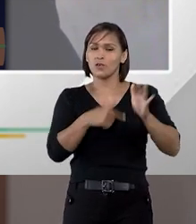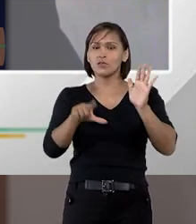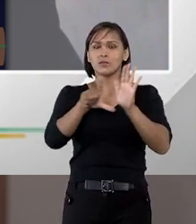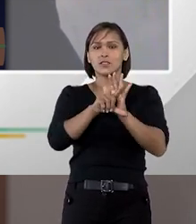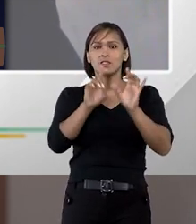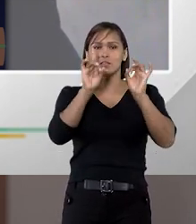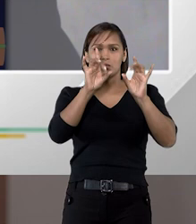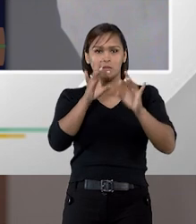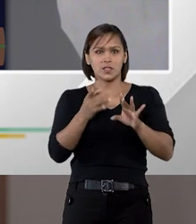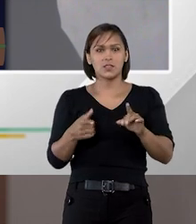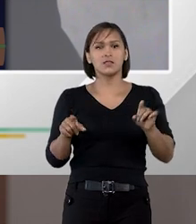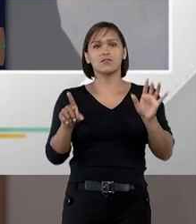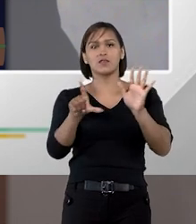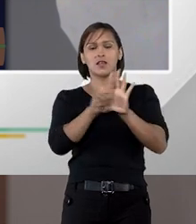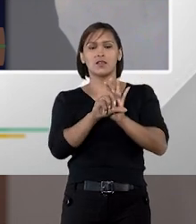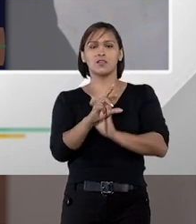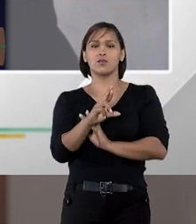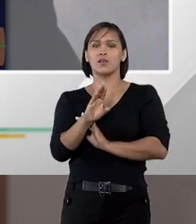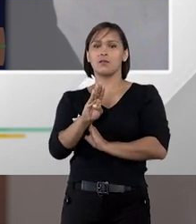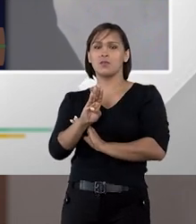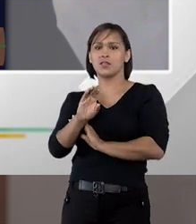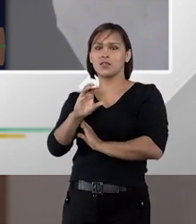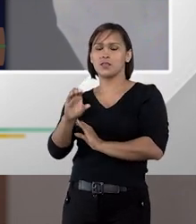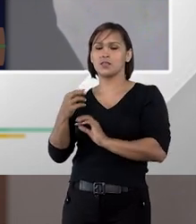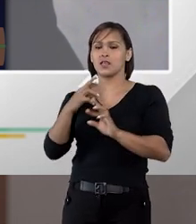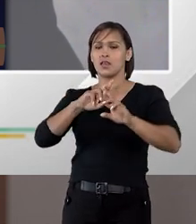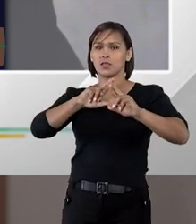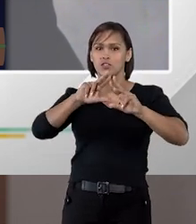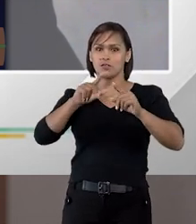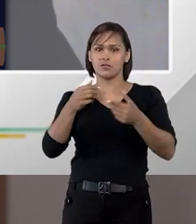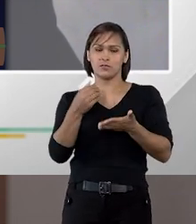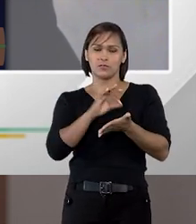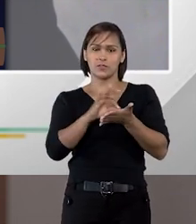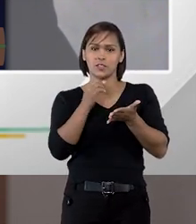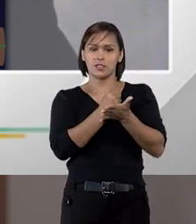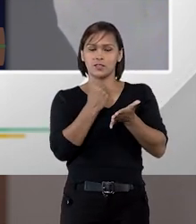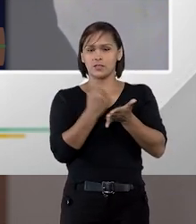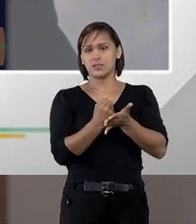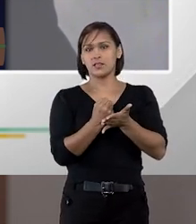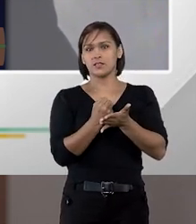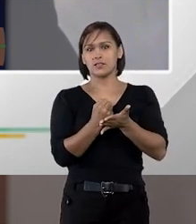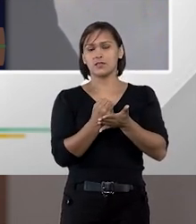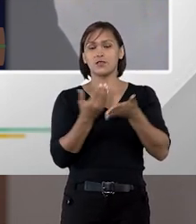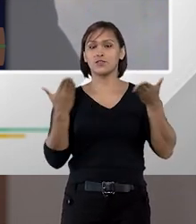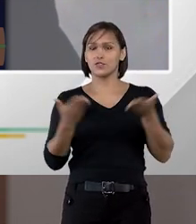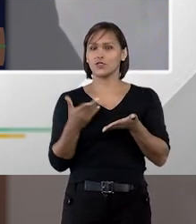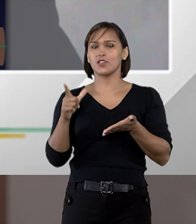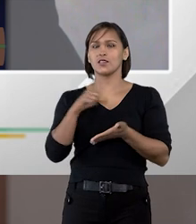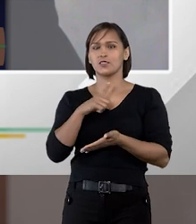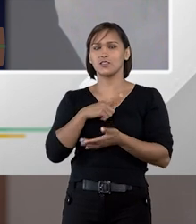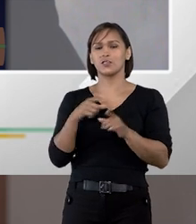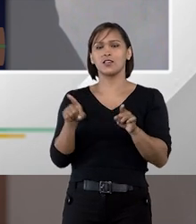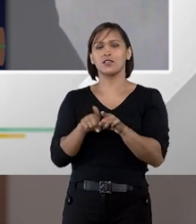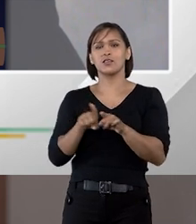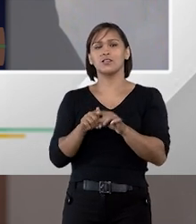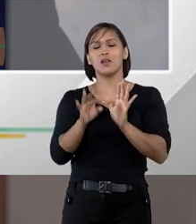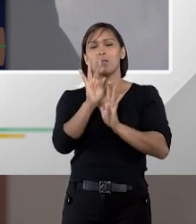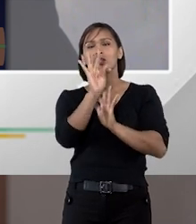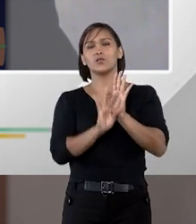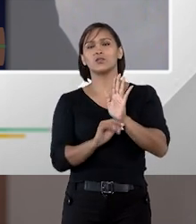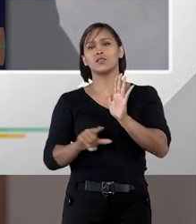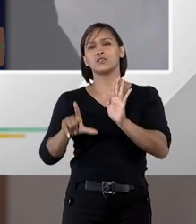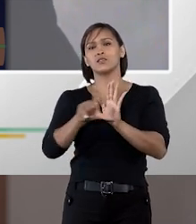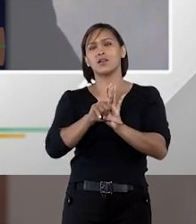algumas leis específicas especialmente a lei do RDC do regime diferenciado de contratação e também no